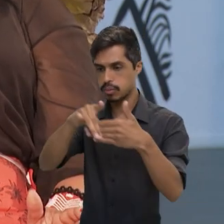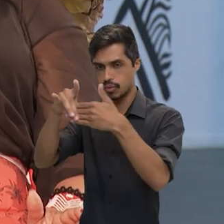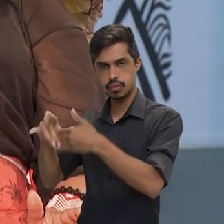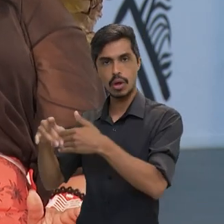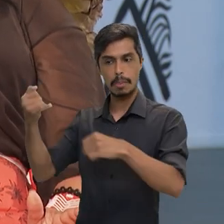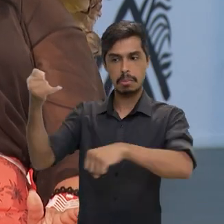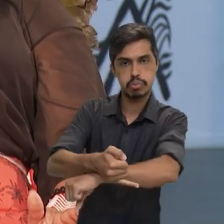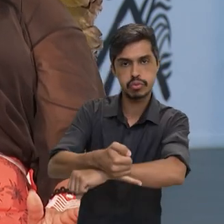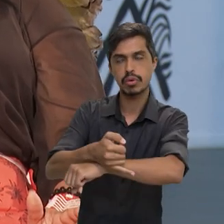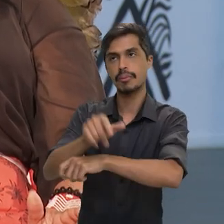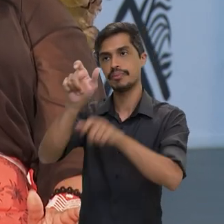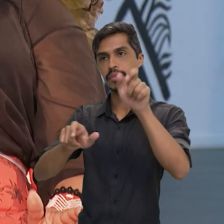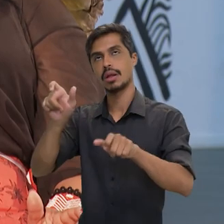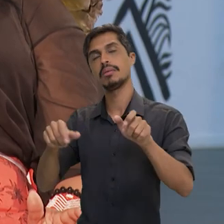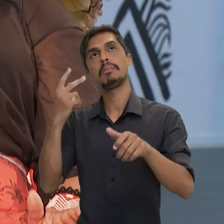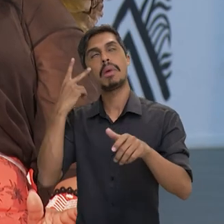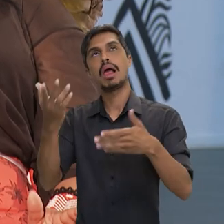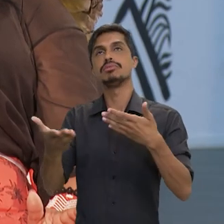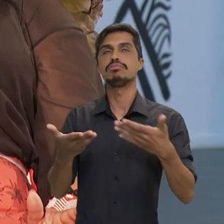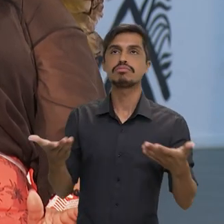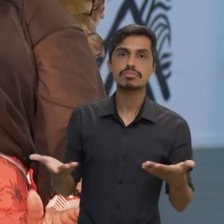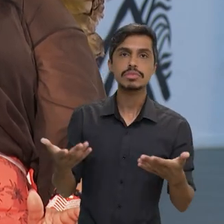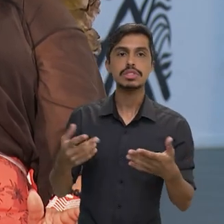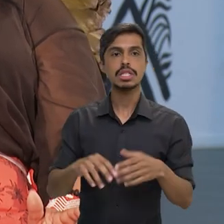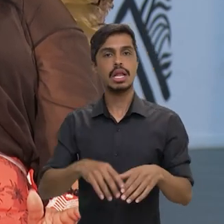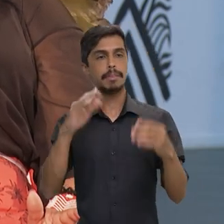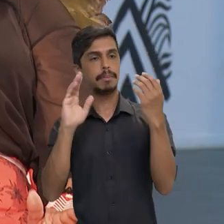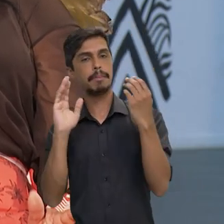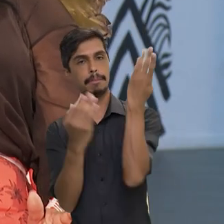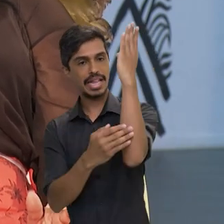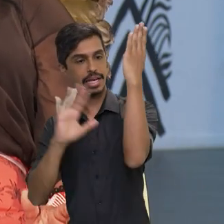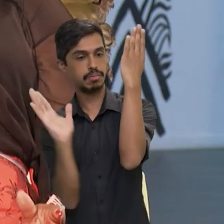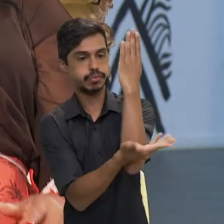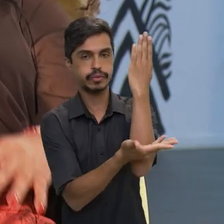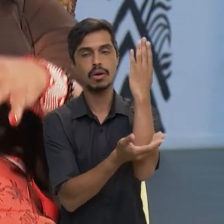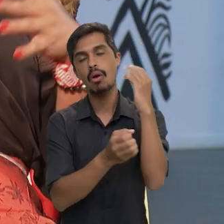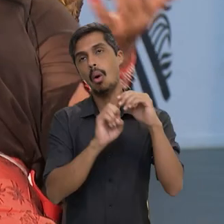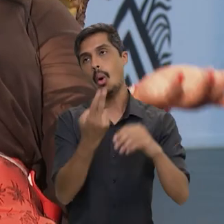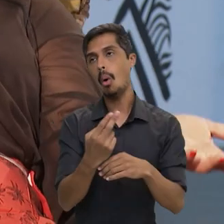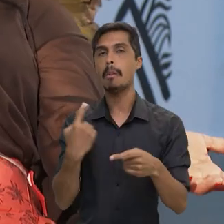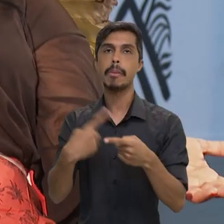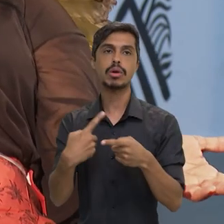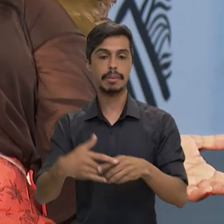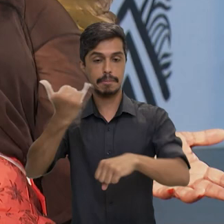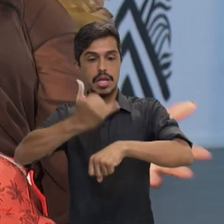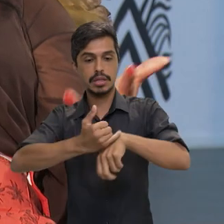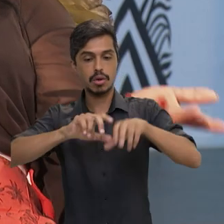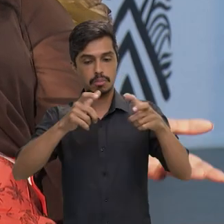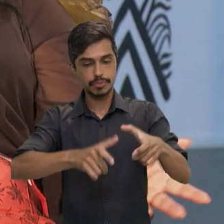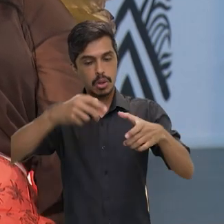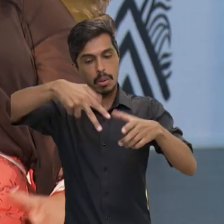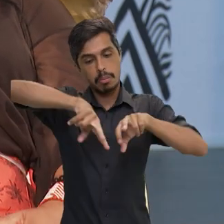invasor para exploração de madeira, seja o invasor para exploração